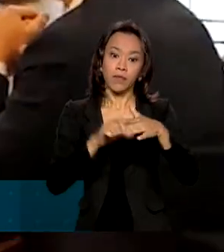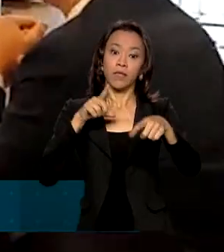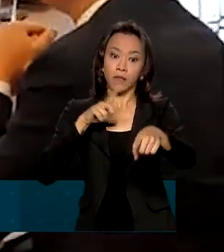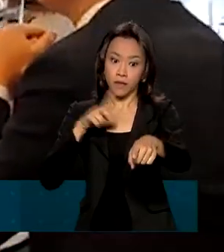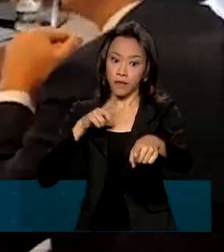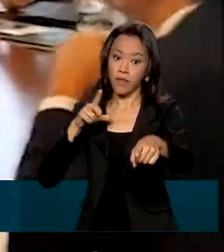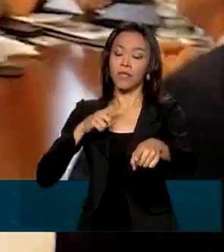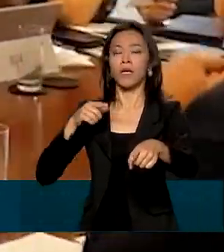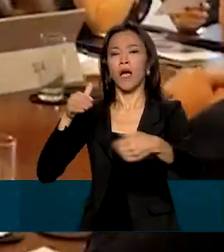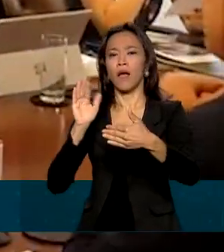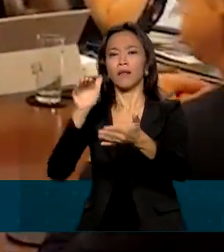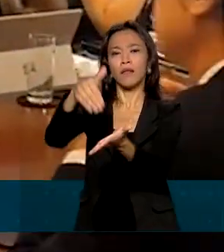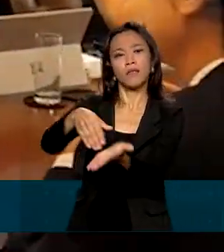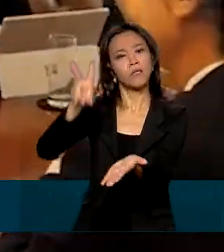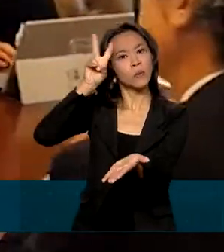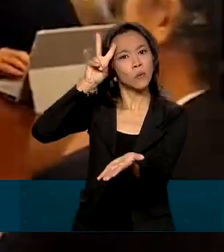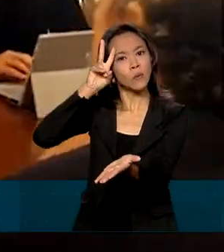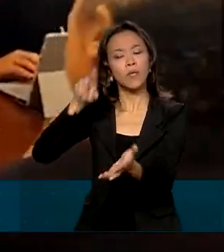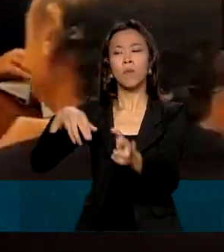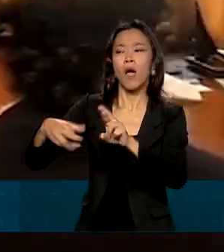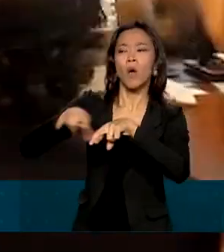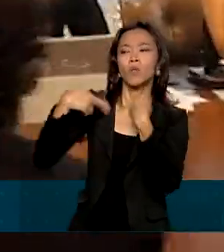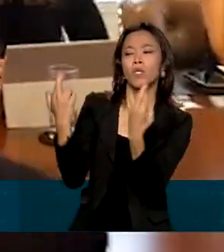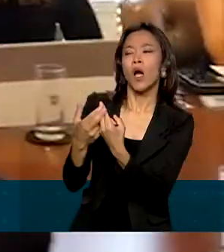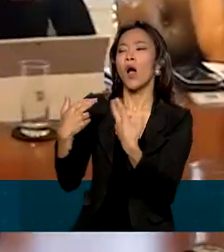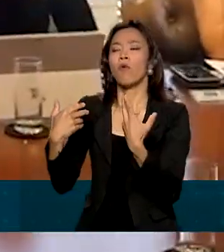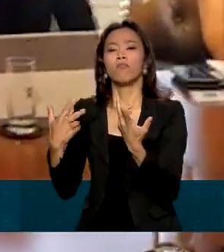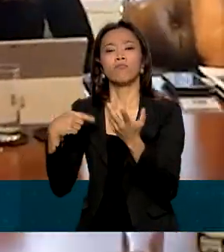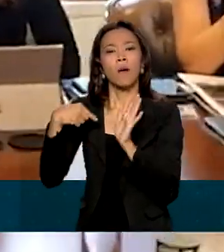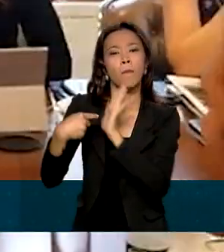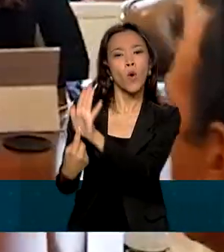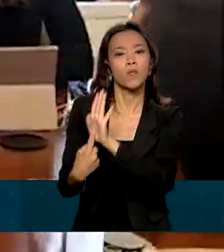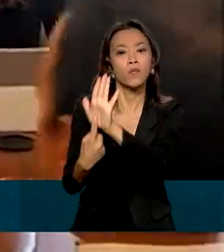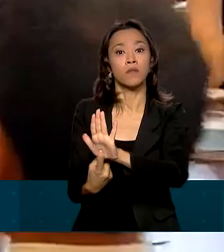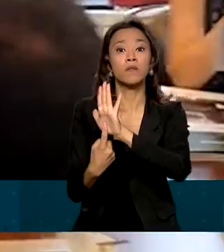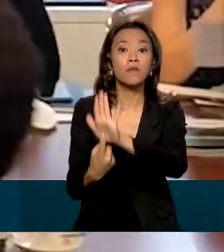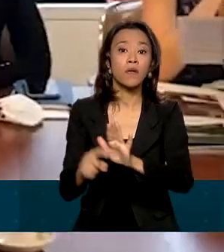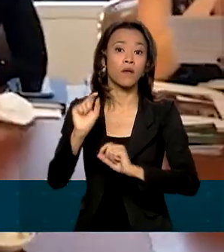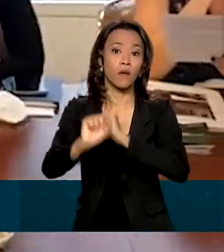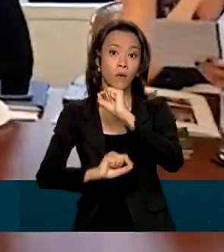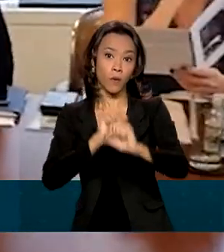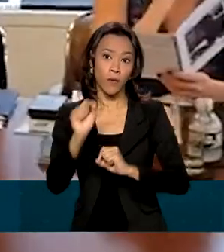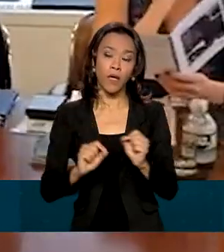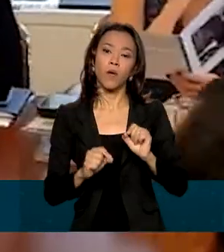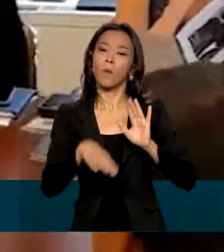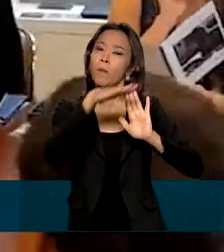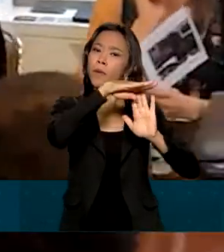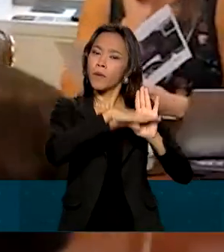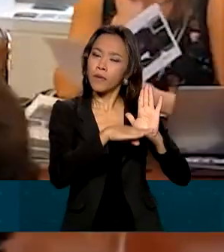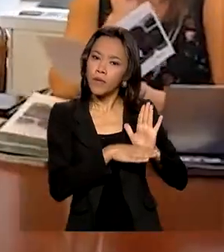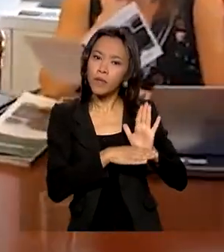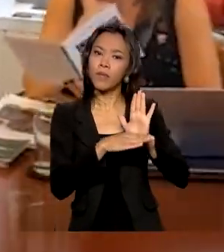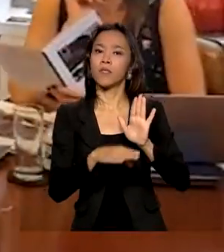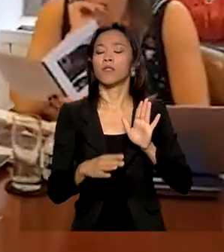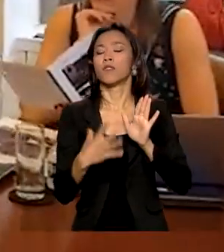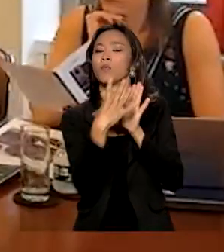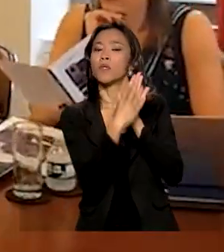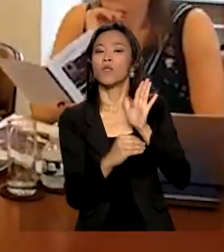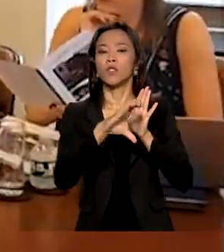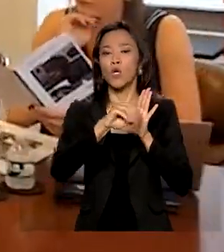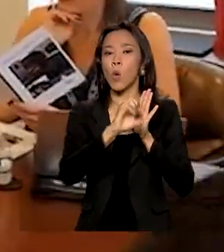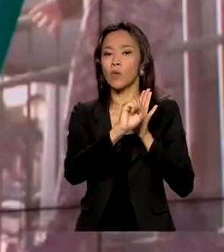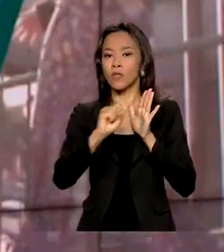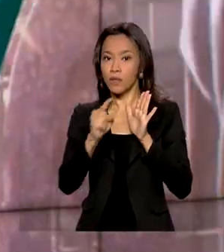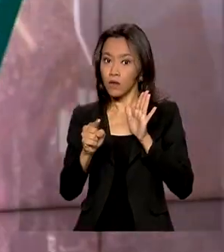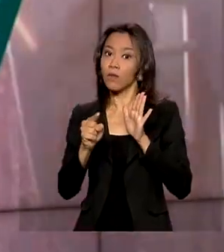executivos de instituições financeiras para mostrar os resultados do programa de concessões e as vantagens de investir aqui no